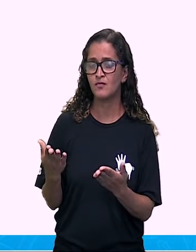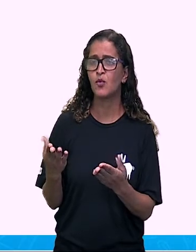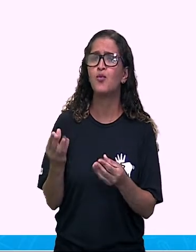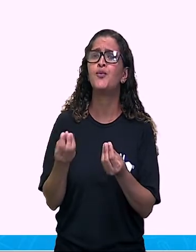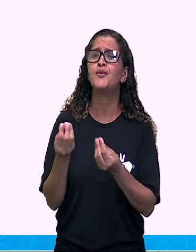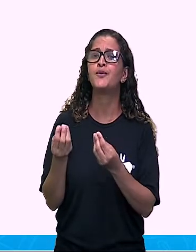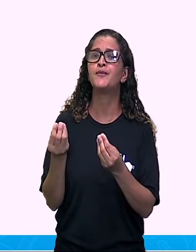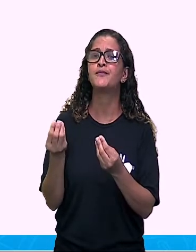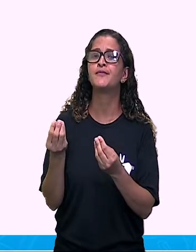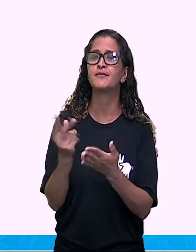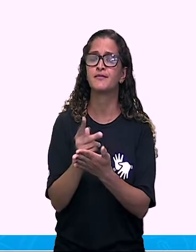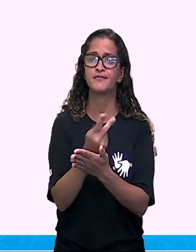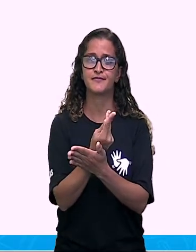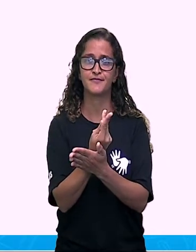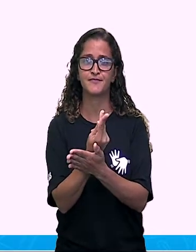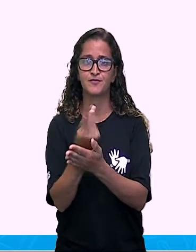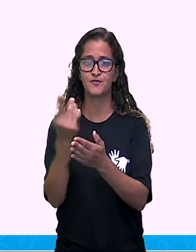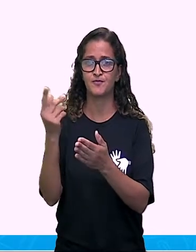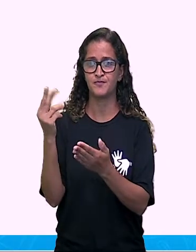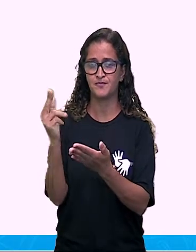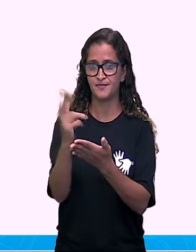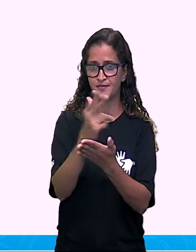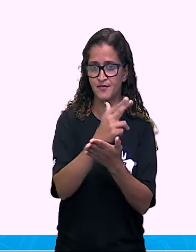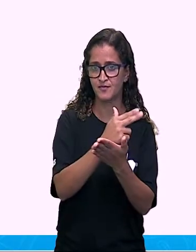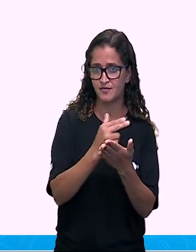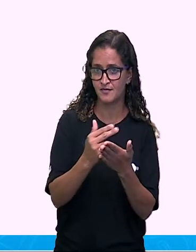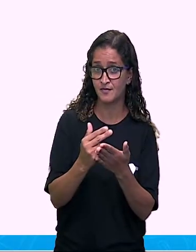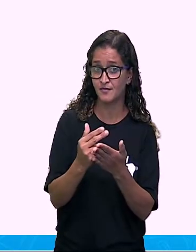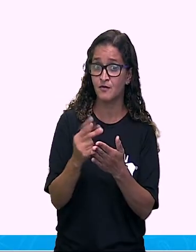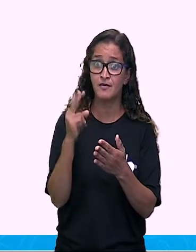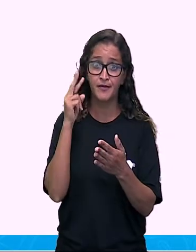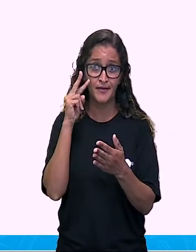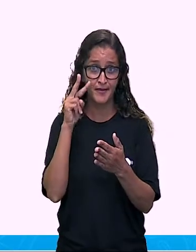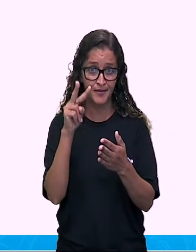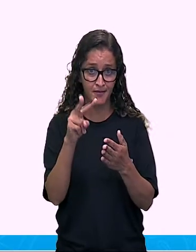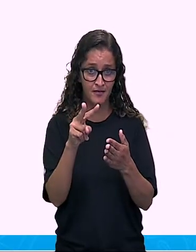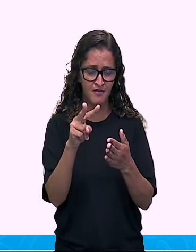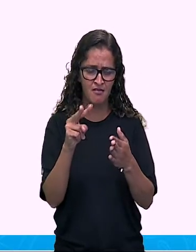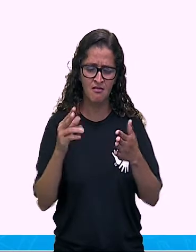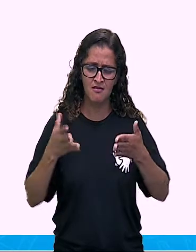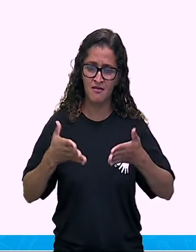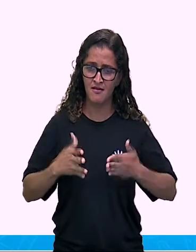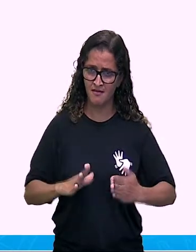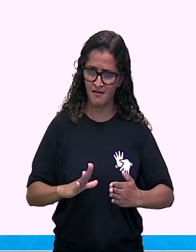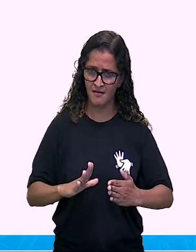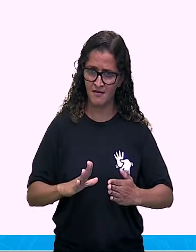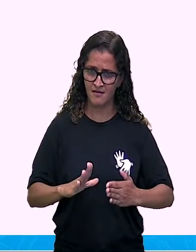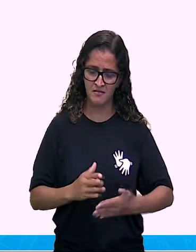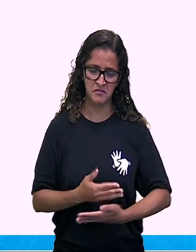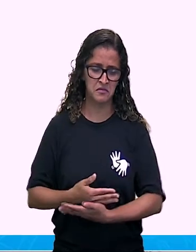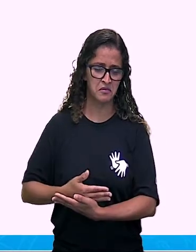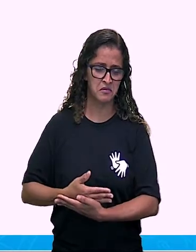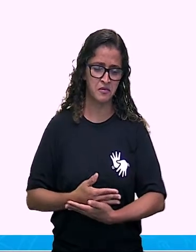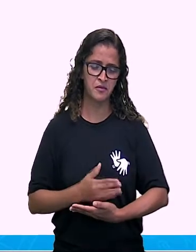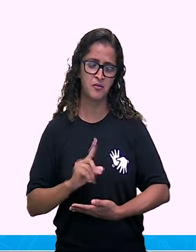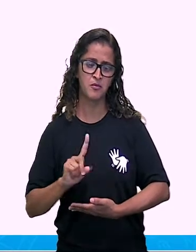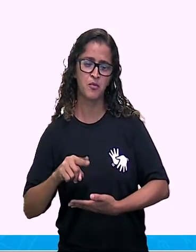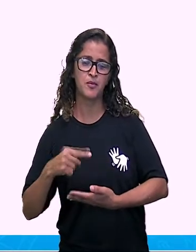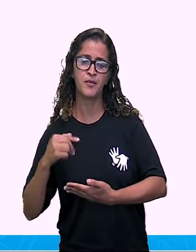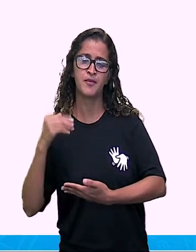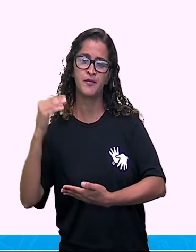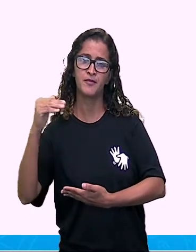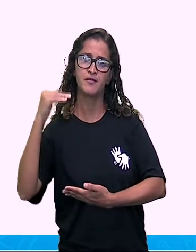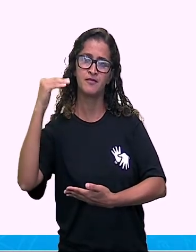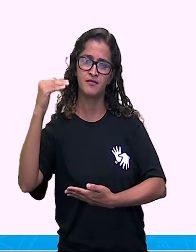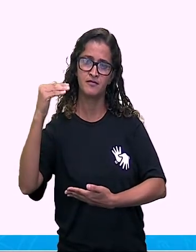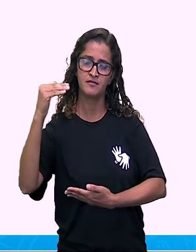imagens. Temos aqui, ó, o nascer, quando você nasce, bebê, quando você cresce,